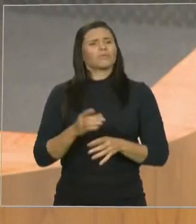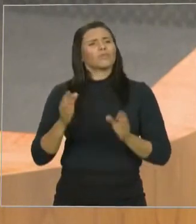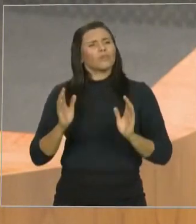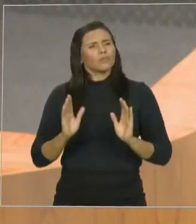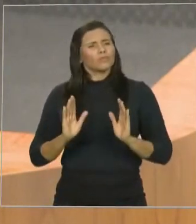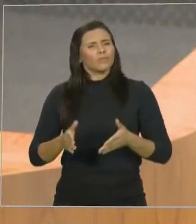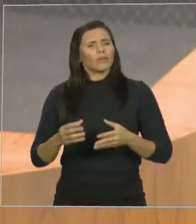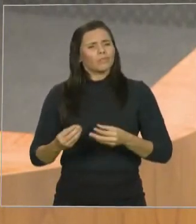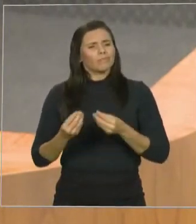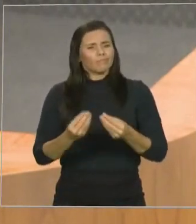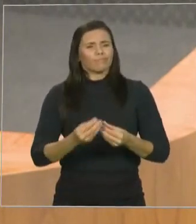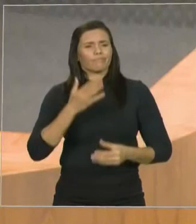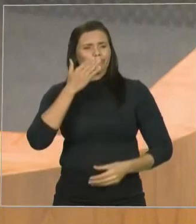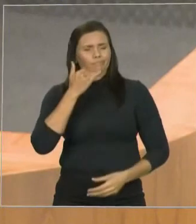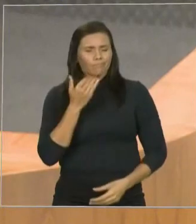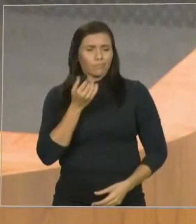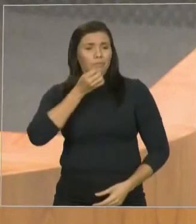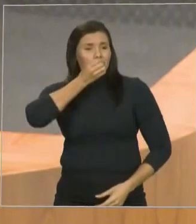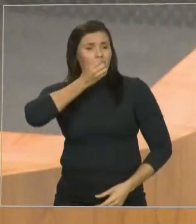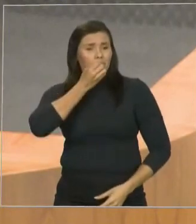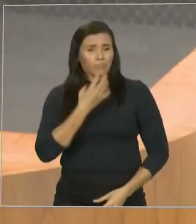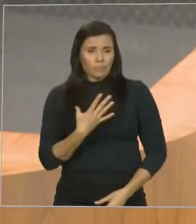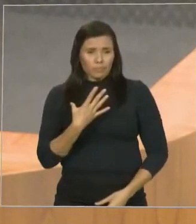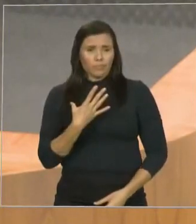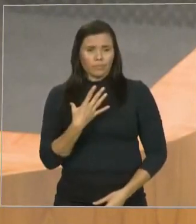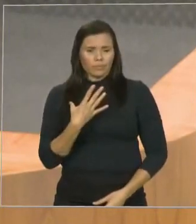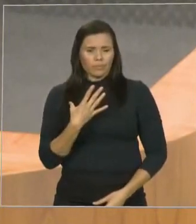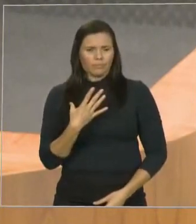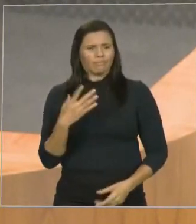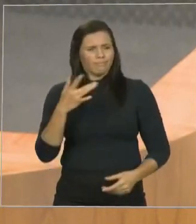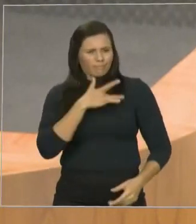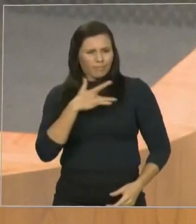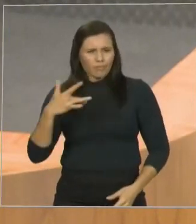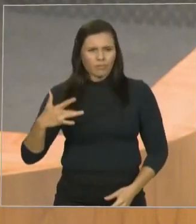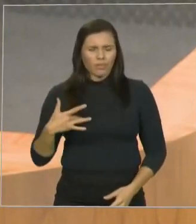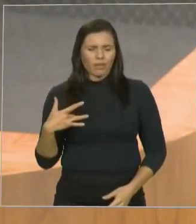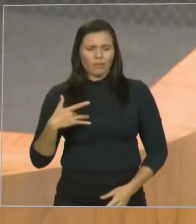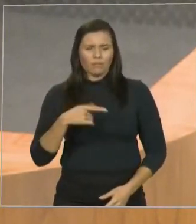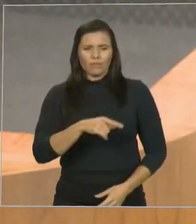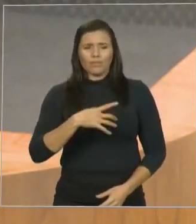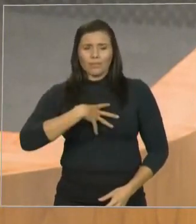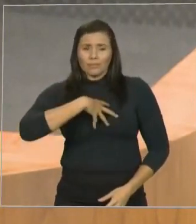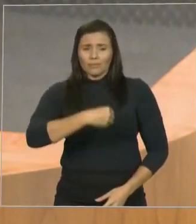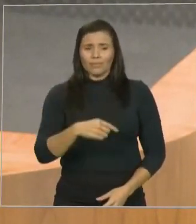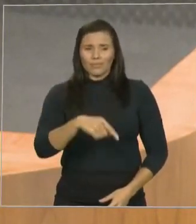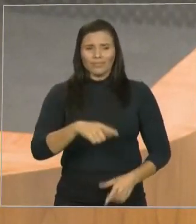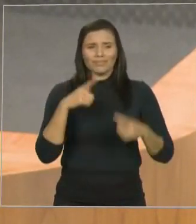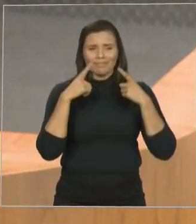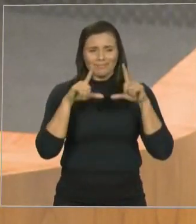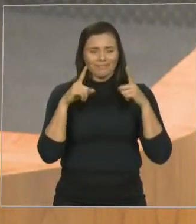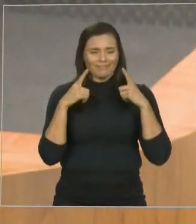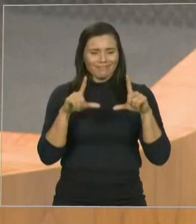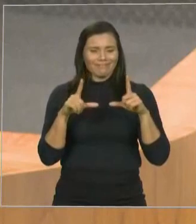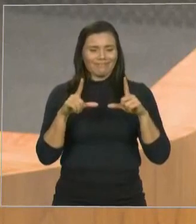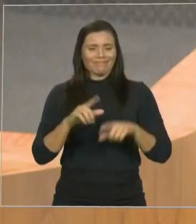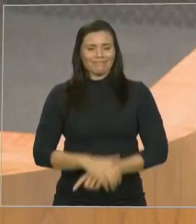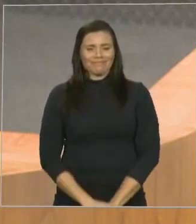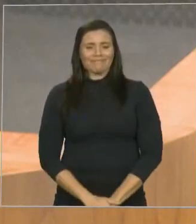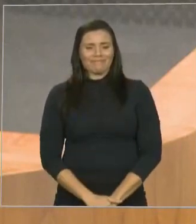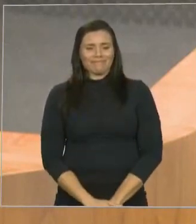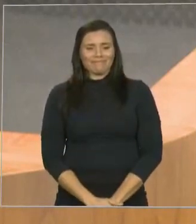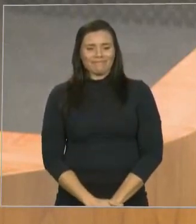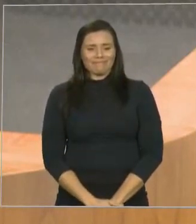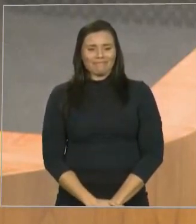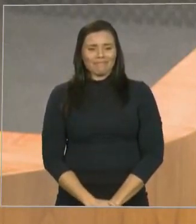qualidade aos filhos daquela cidade, a toda a população da cidade de Santa